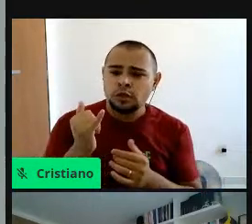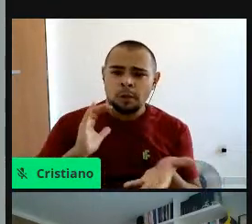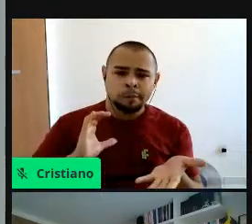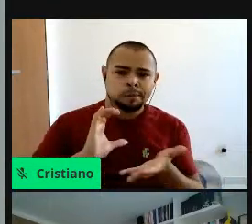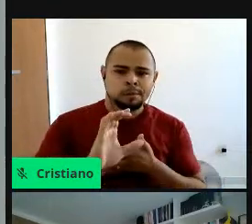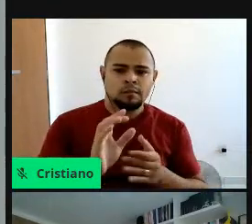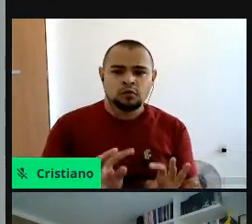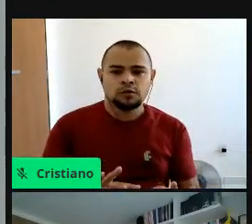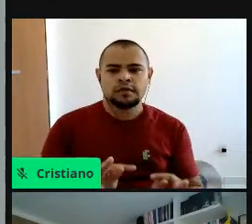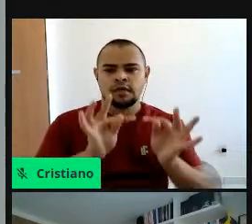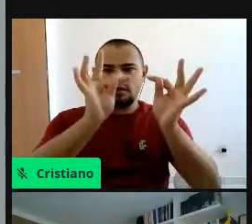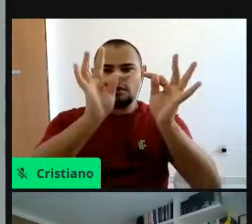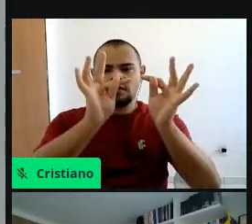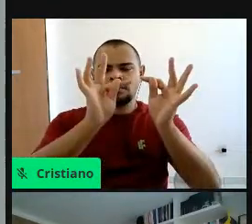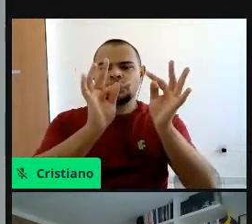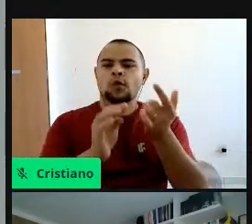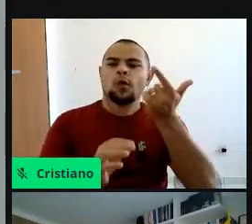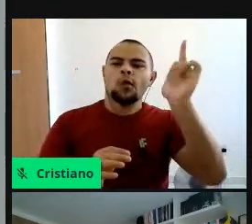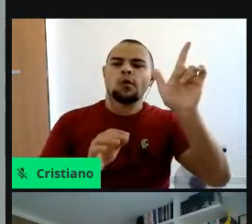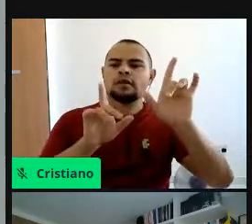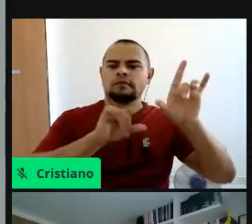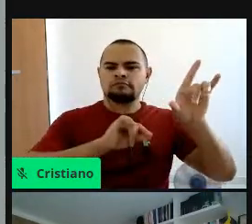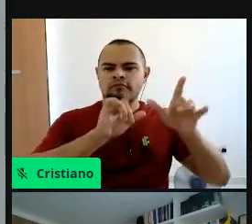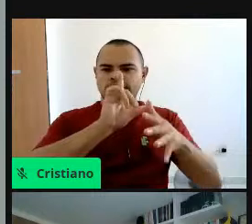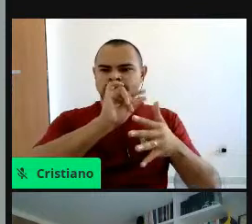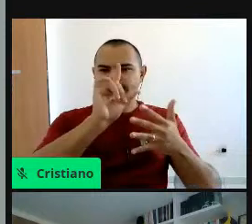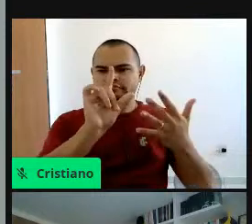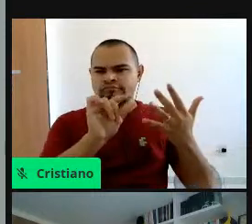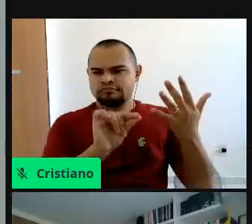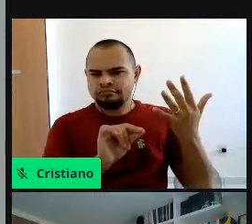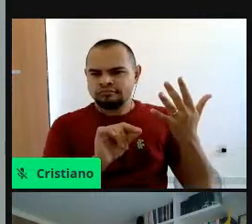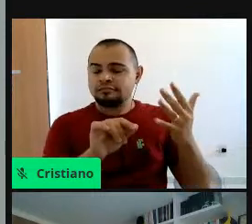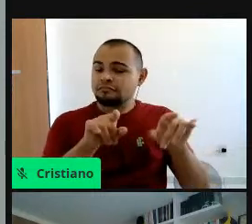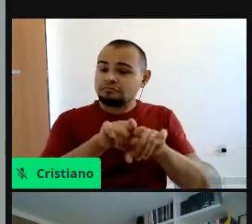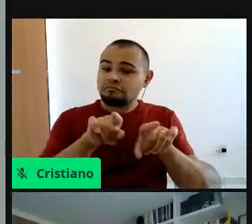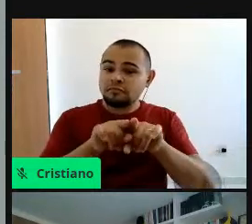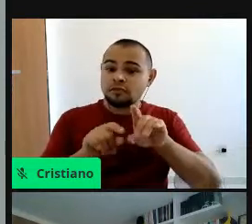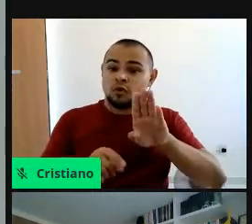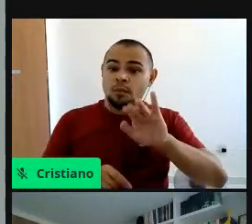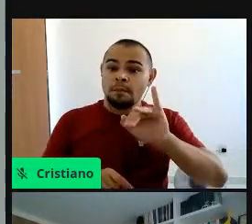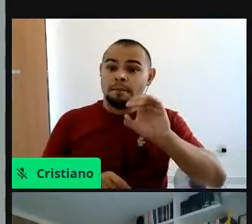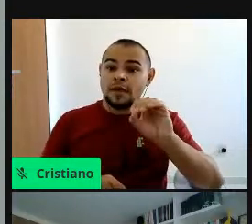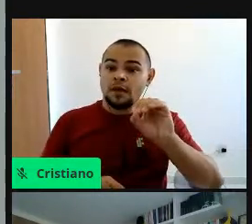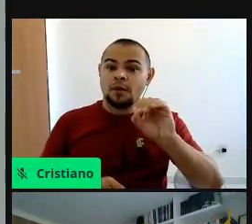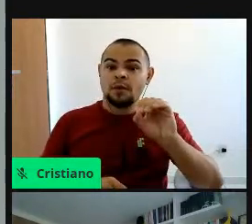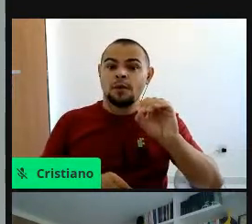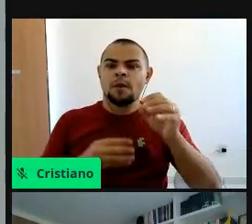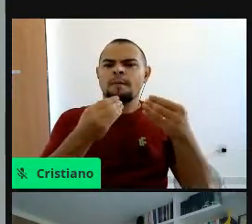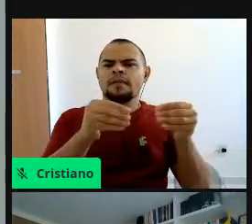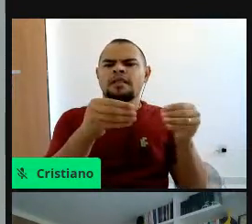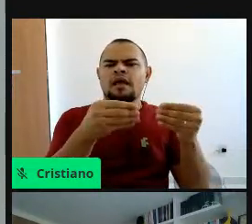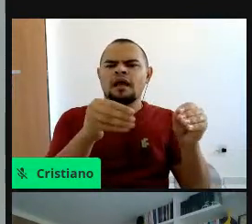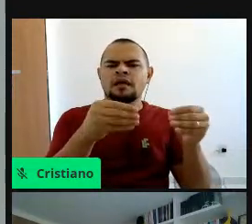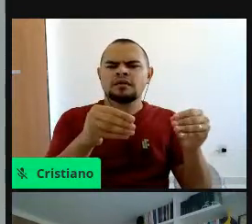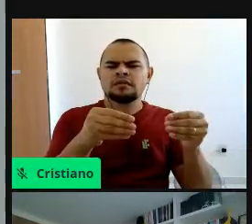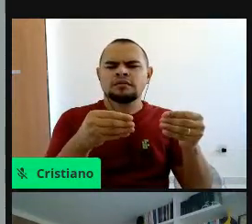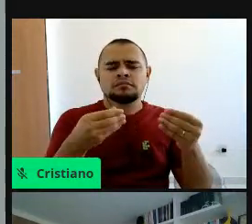né, trazer fontes alternativas, né, como o bioplástico, por exemplo, que eu falei aqui, né, por que a gente não